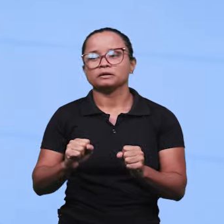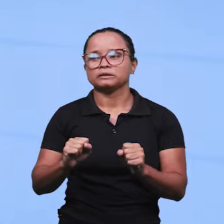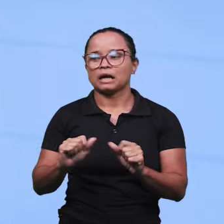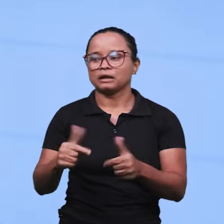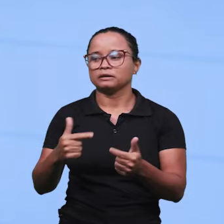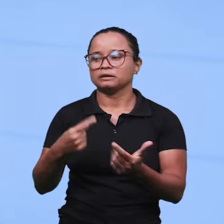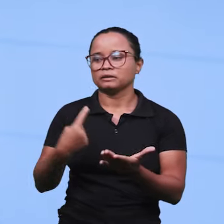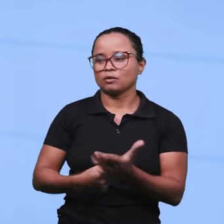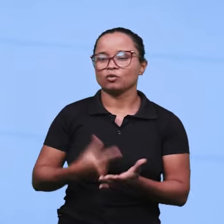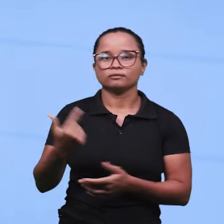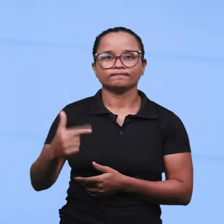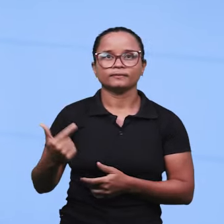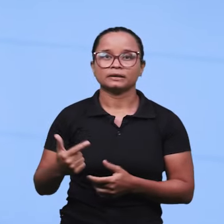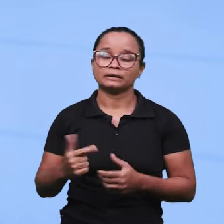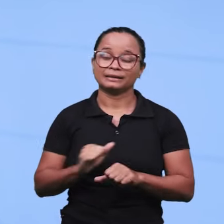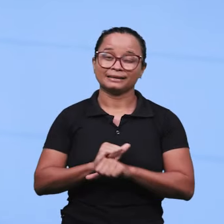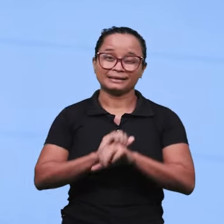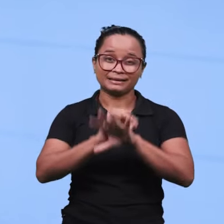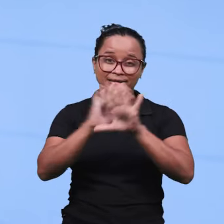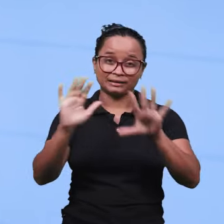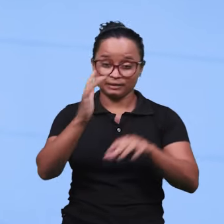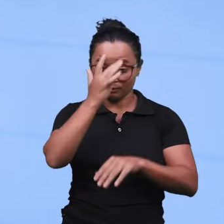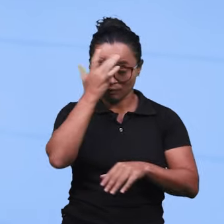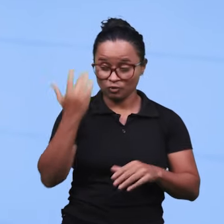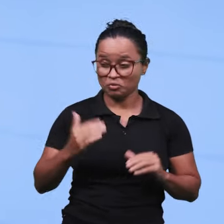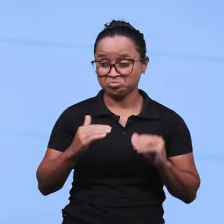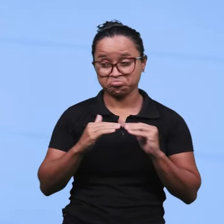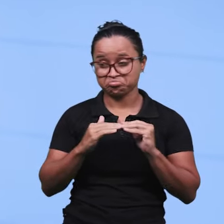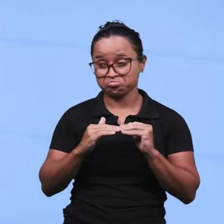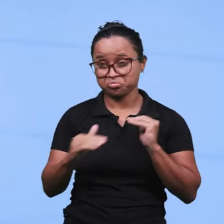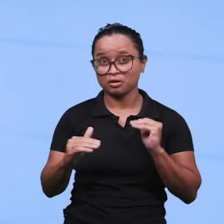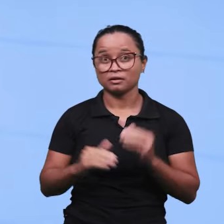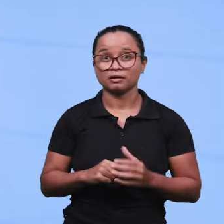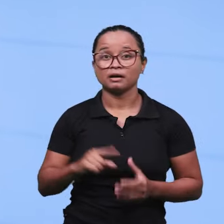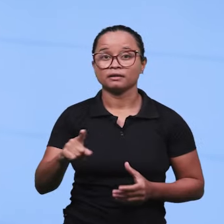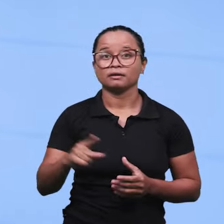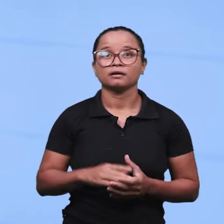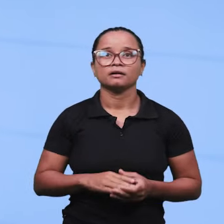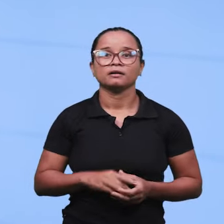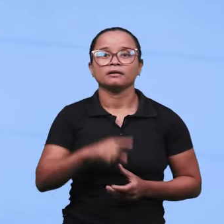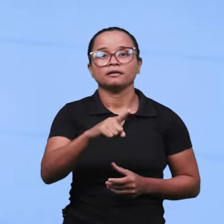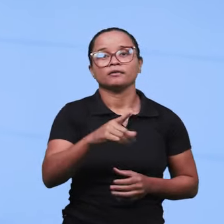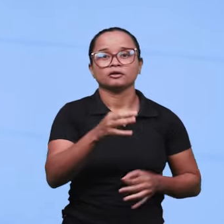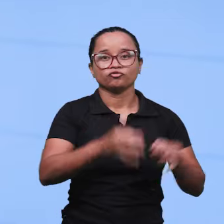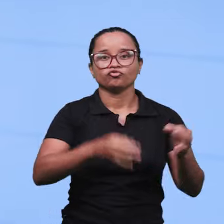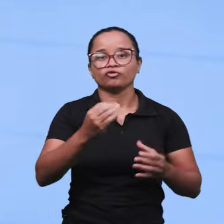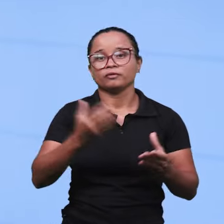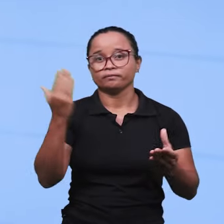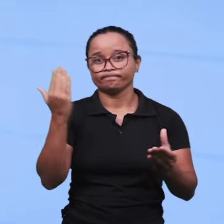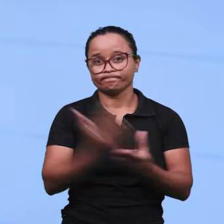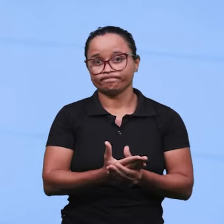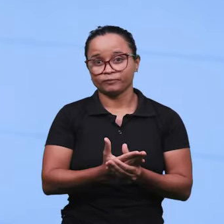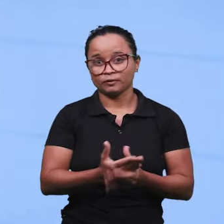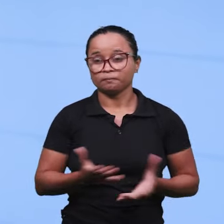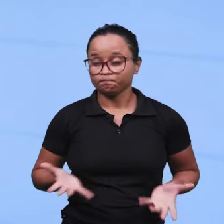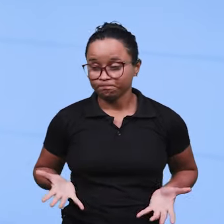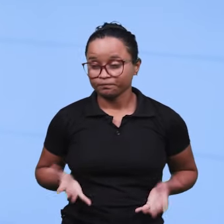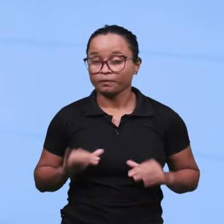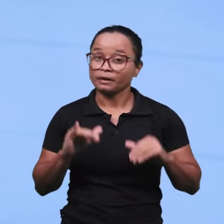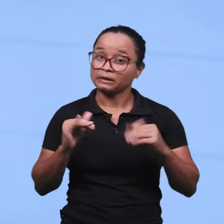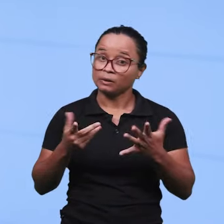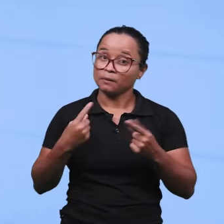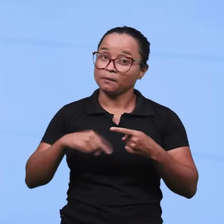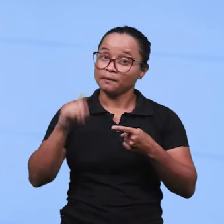acordo, e, obviamente, o empregado não concordando com isso, ele vai ajuizar a ação. Então, eu acho que a primeira